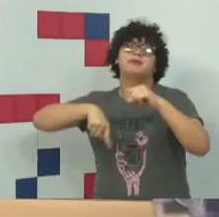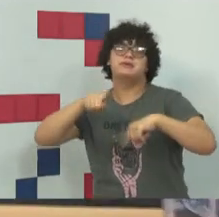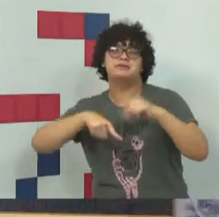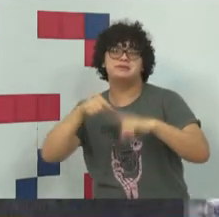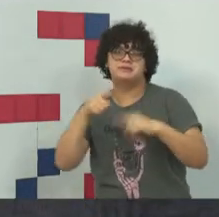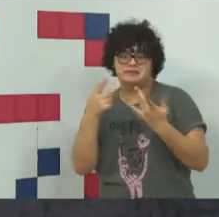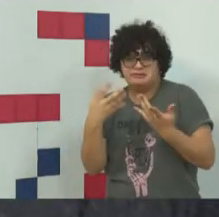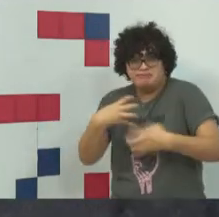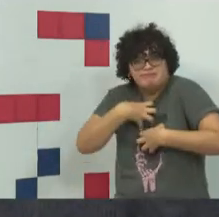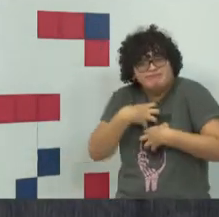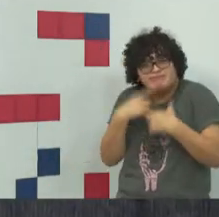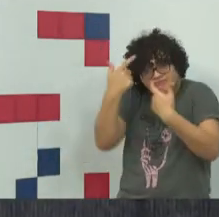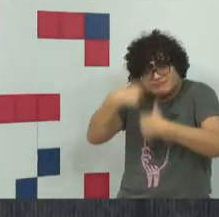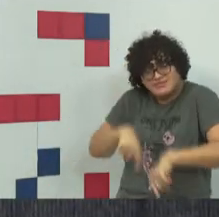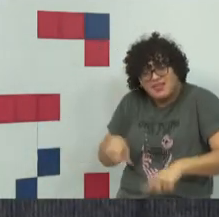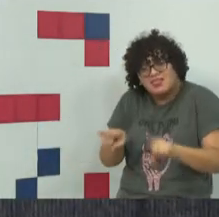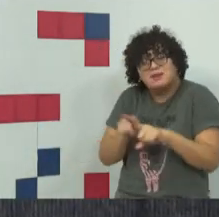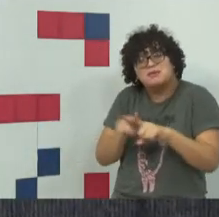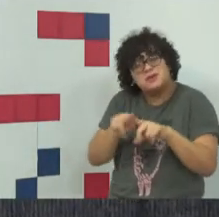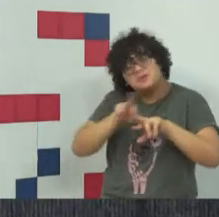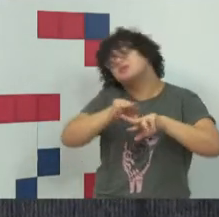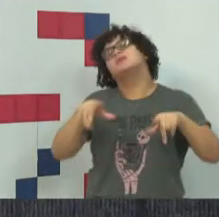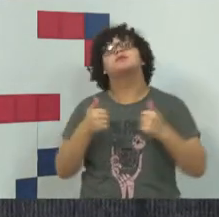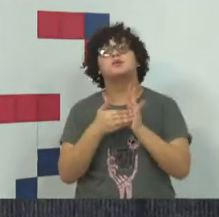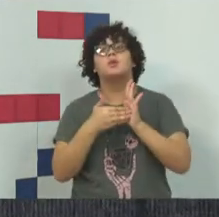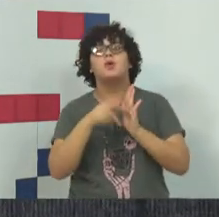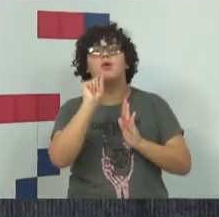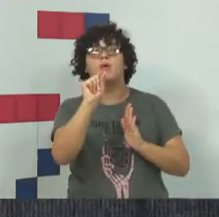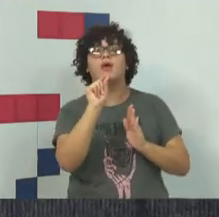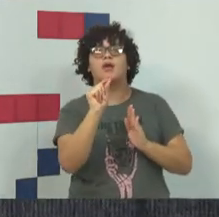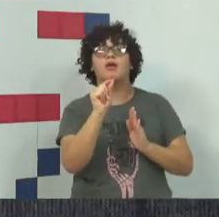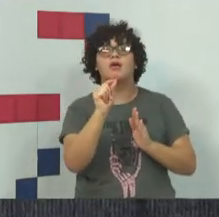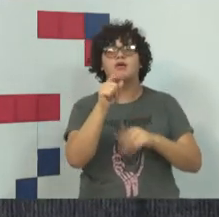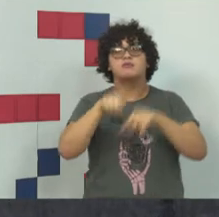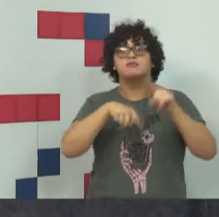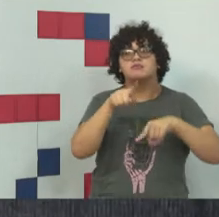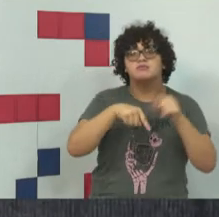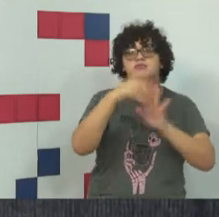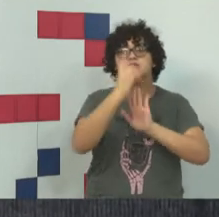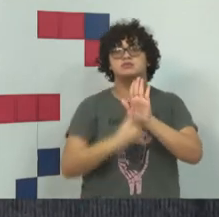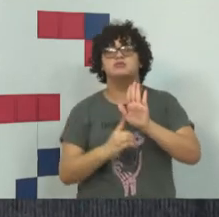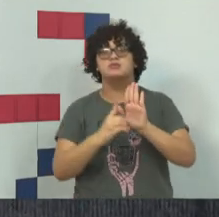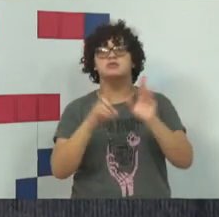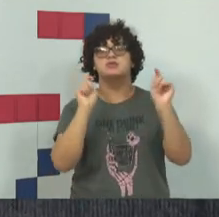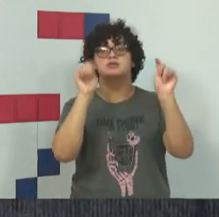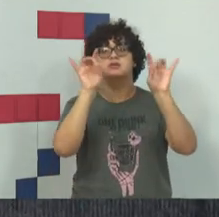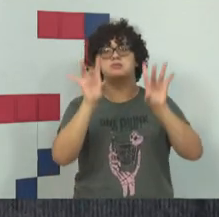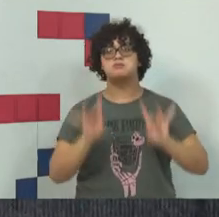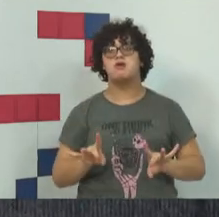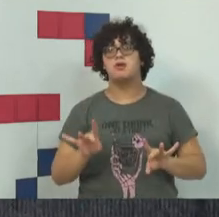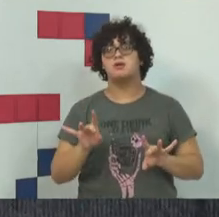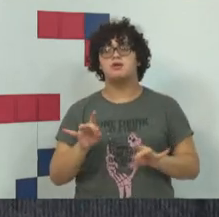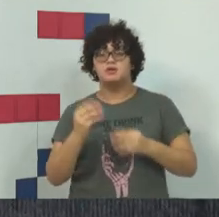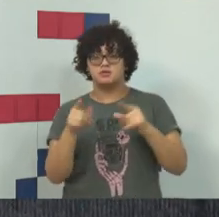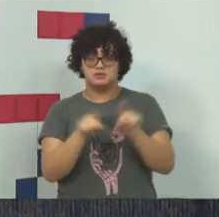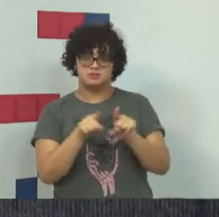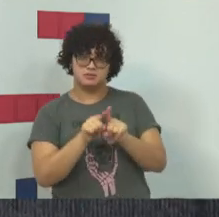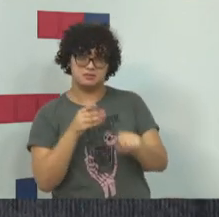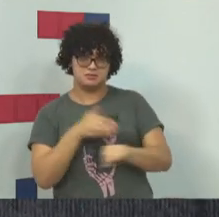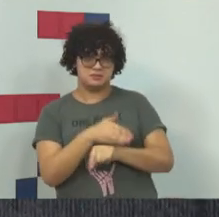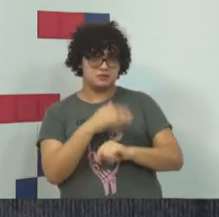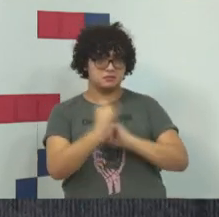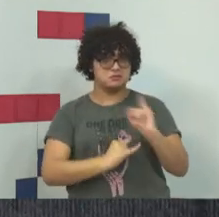dignidade, etc., nós temos um bem jurídico específico que vem com a internet.